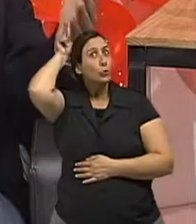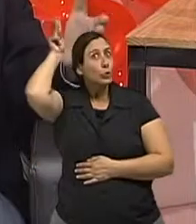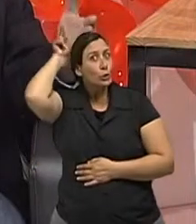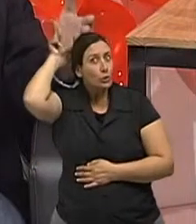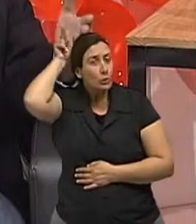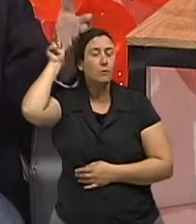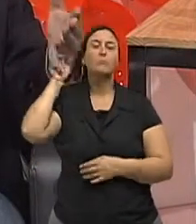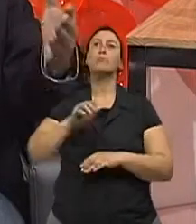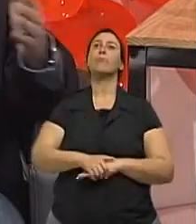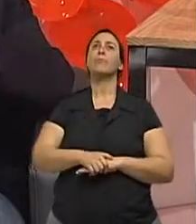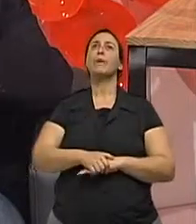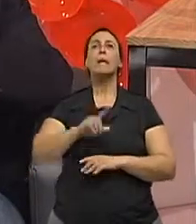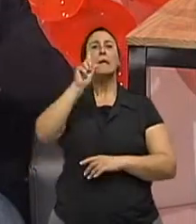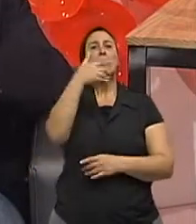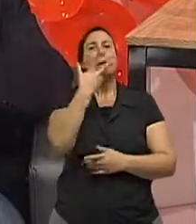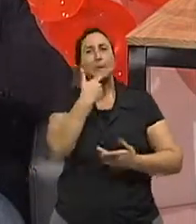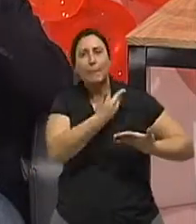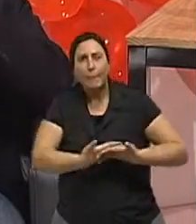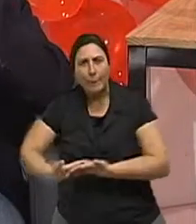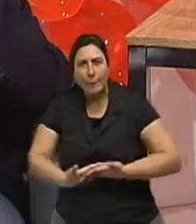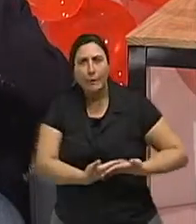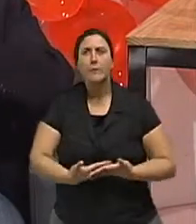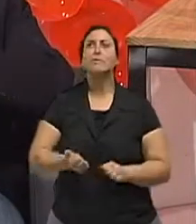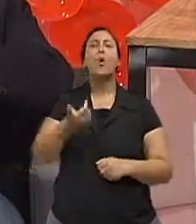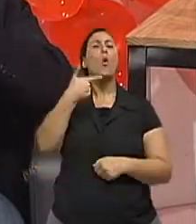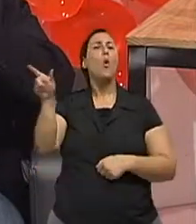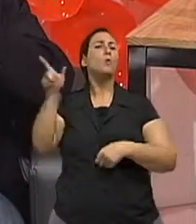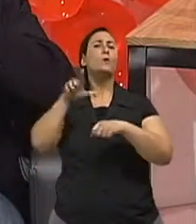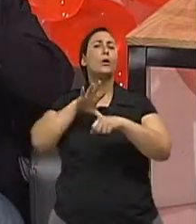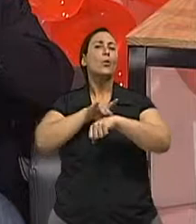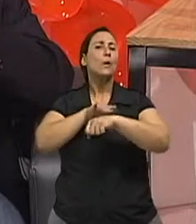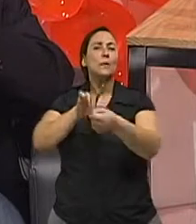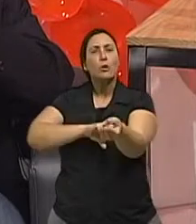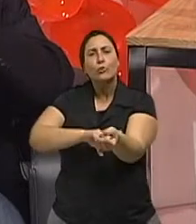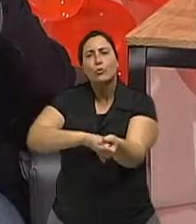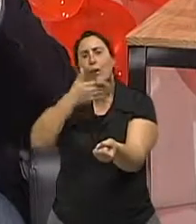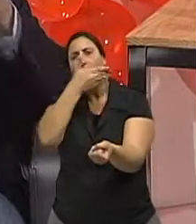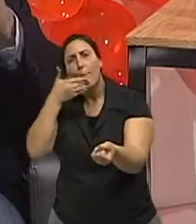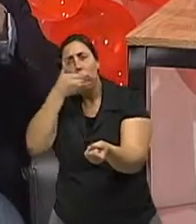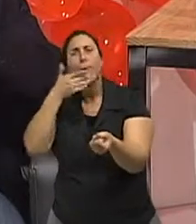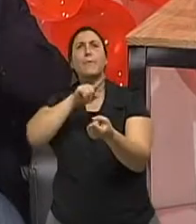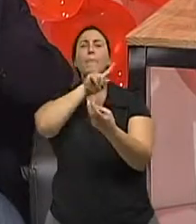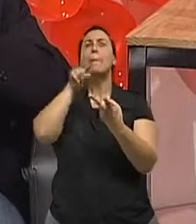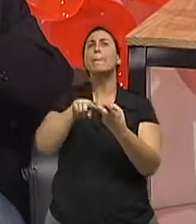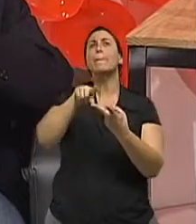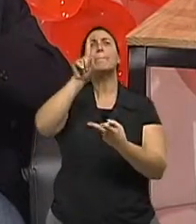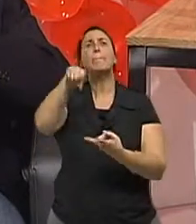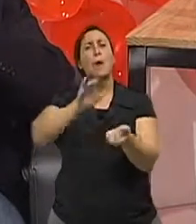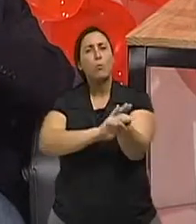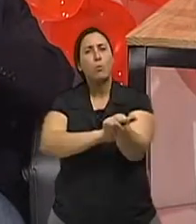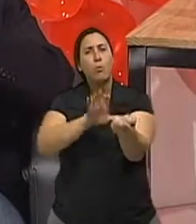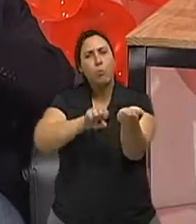portadores de doenças crônicas, diabéticos, hipertensos, pacientes portadores de doenças pulmonares